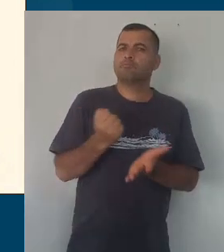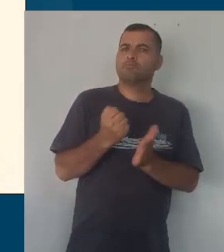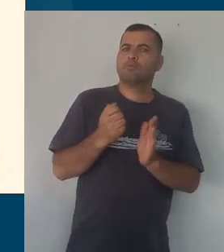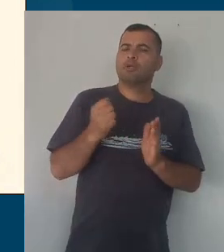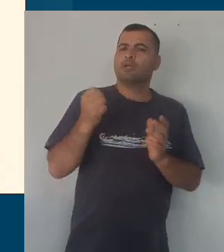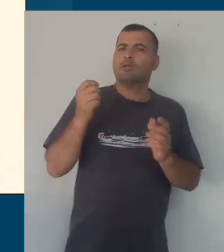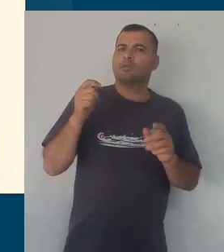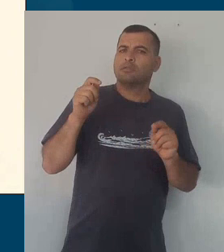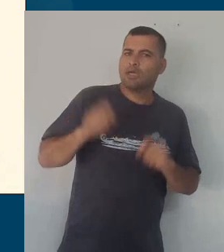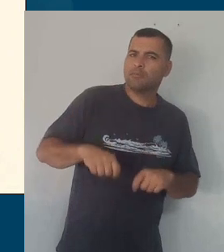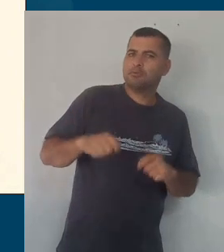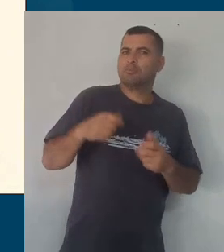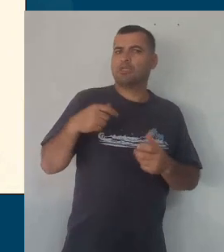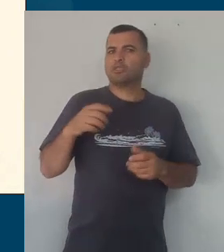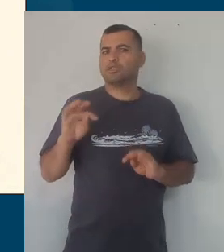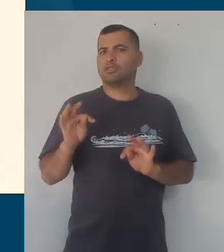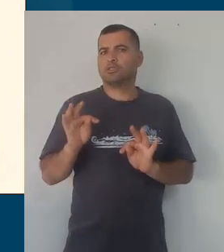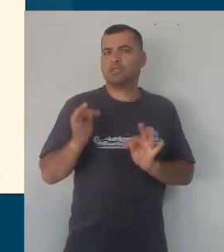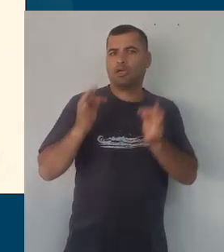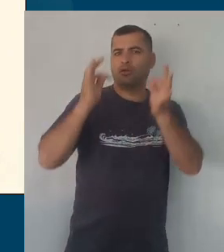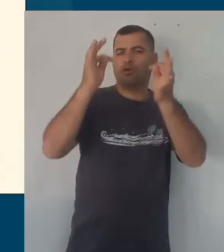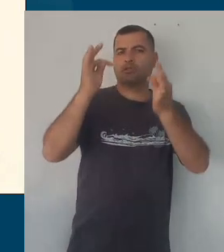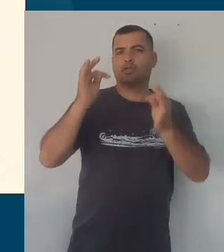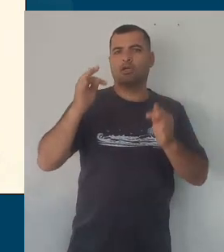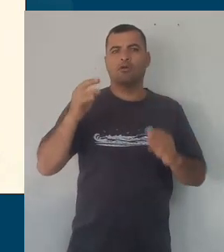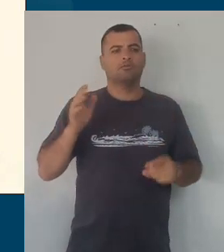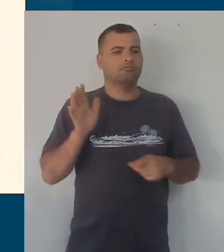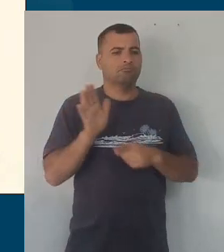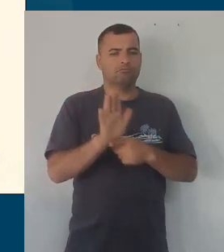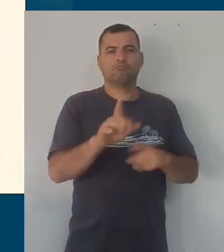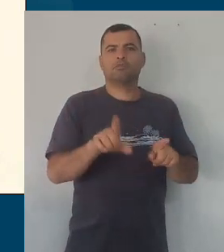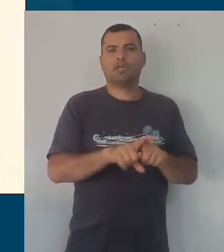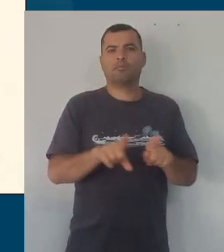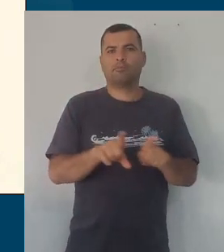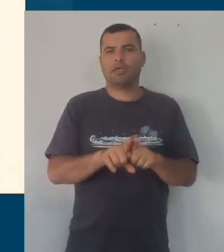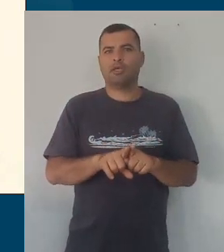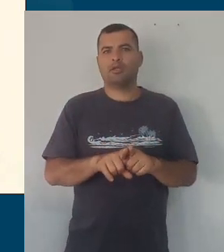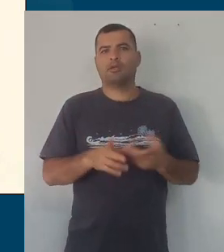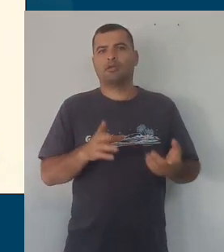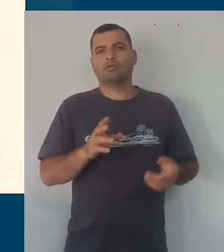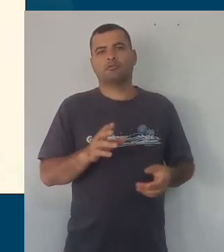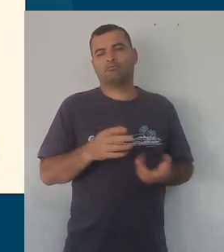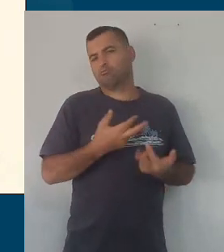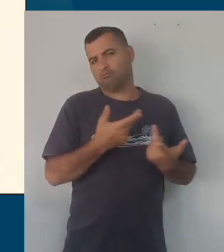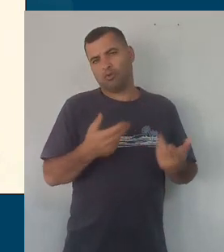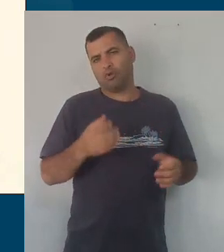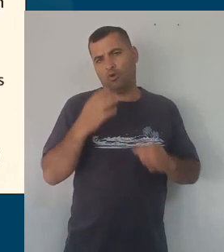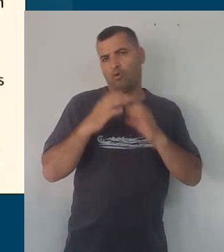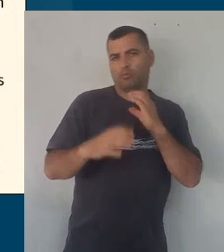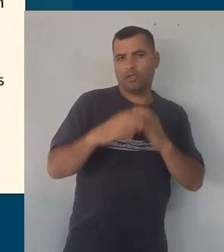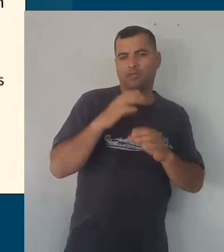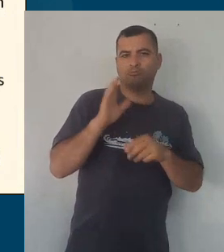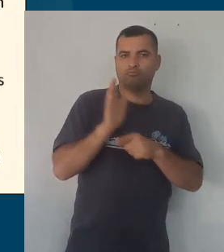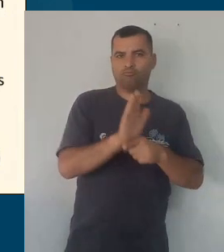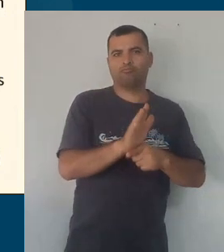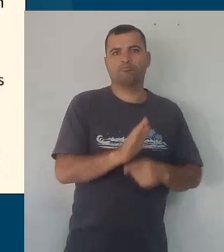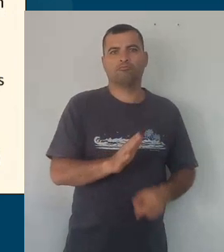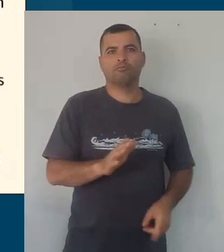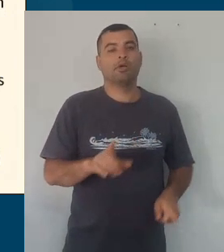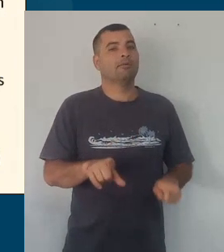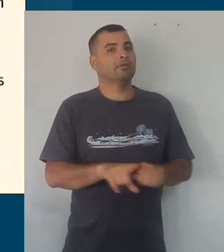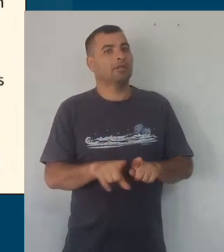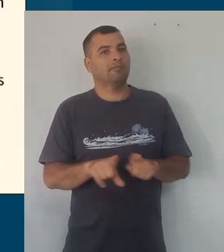tecnológicas não são apenas a apresentação ou oferecimento de instrumentos de comunicação. Trata-se aí